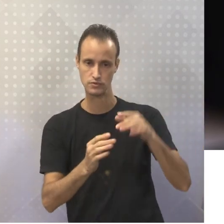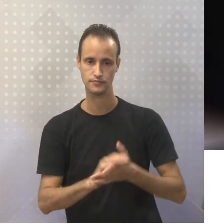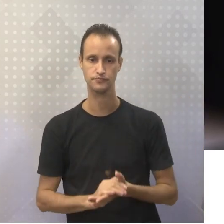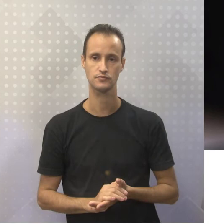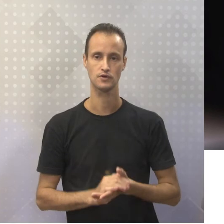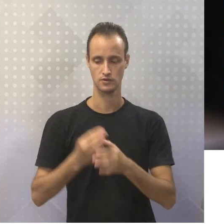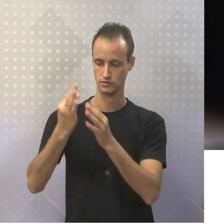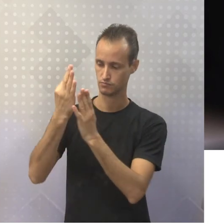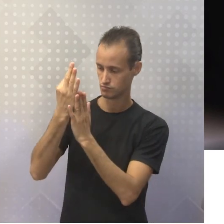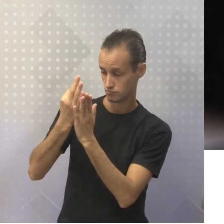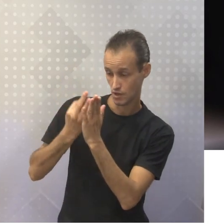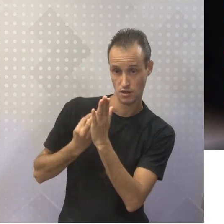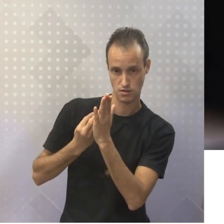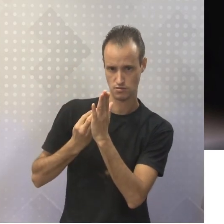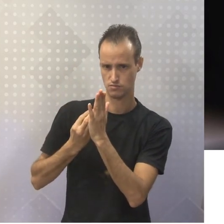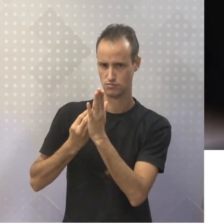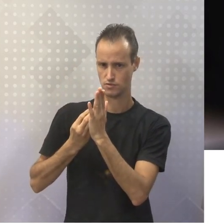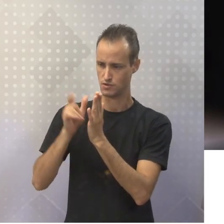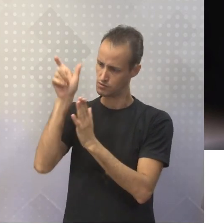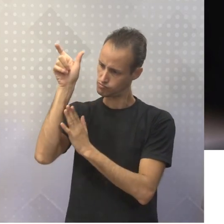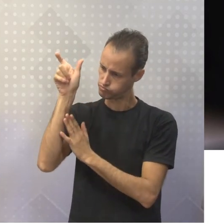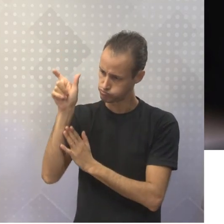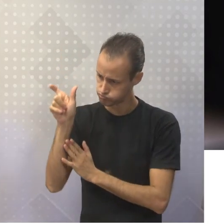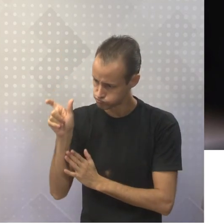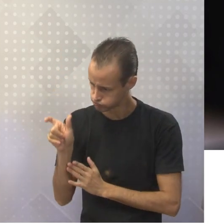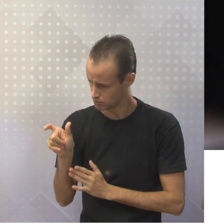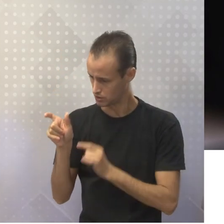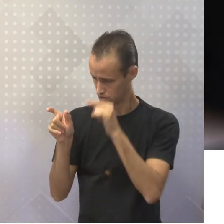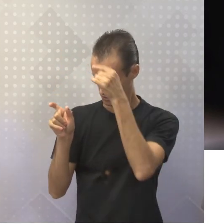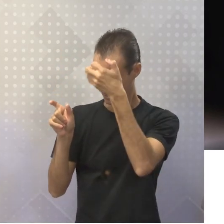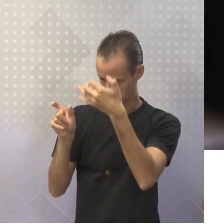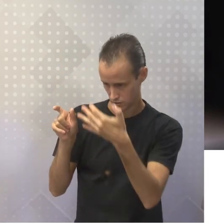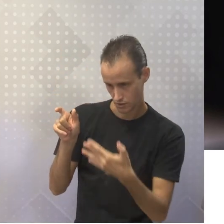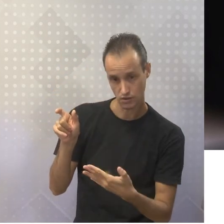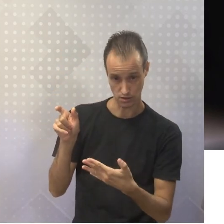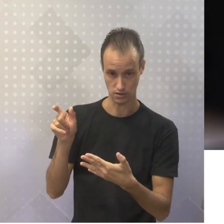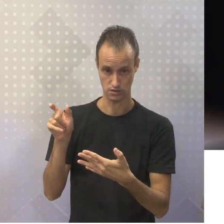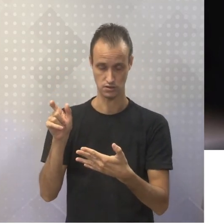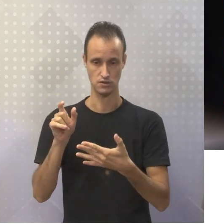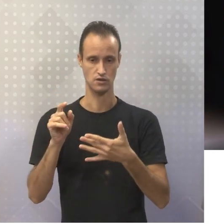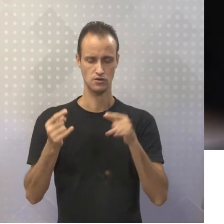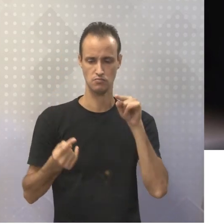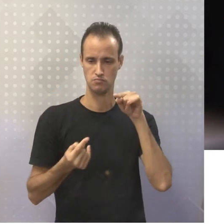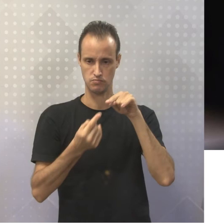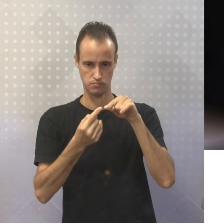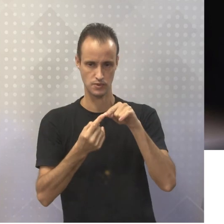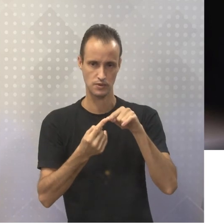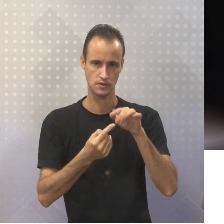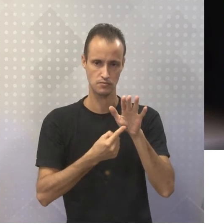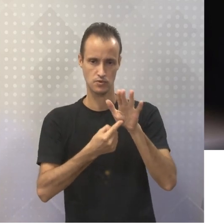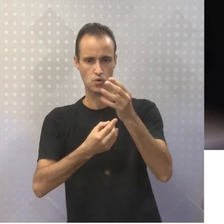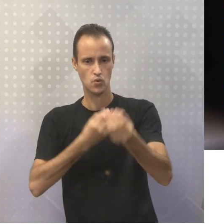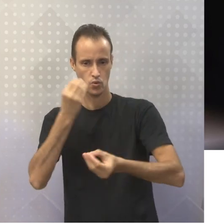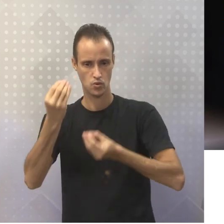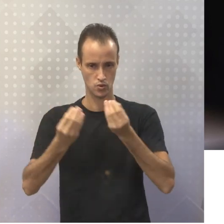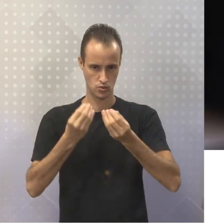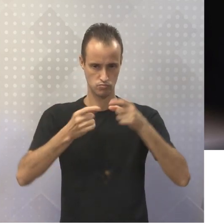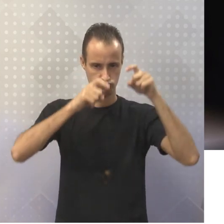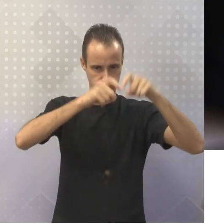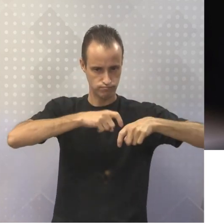azul, tá? Ela justifica justamente o protagonismo da produção, né? E